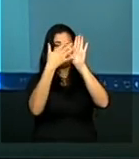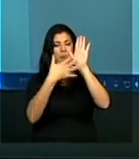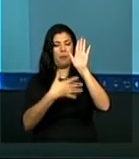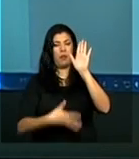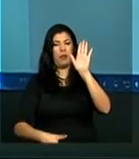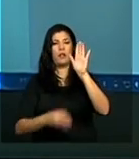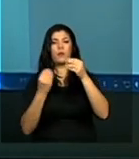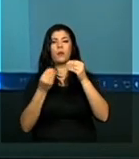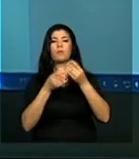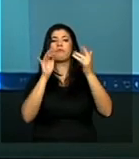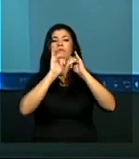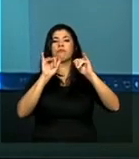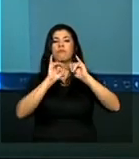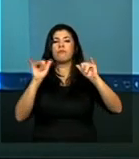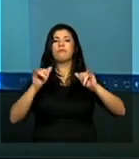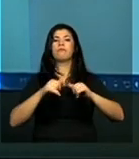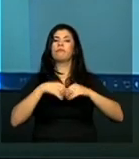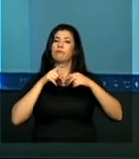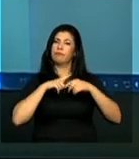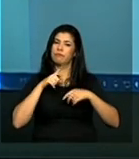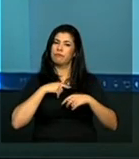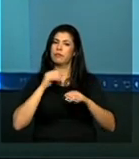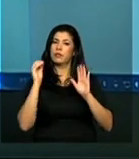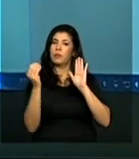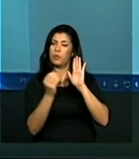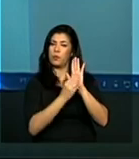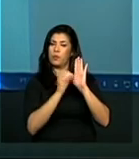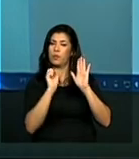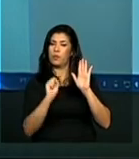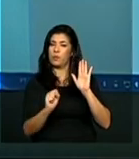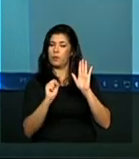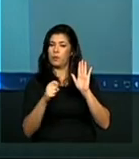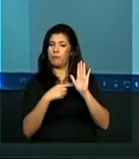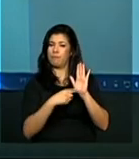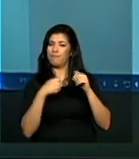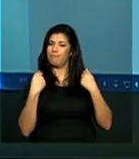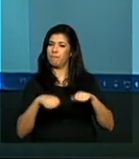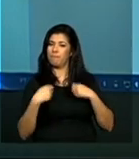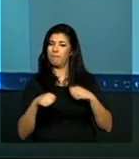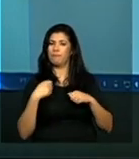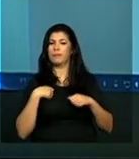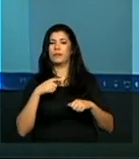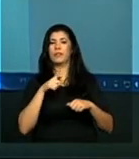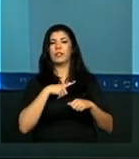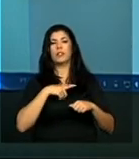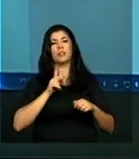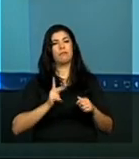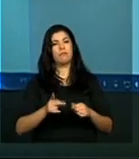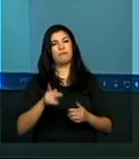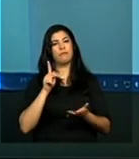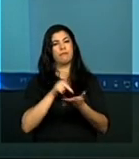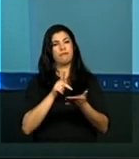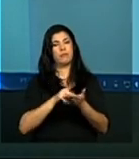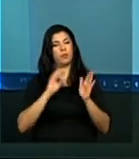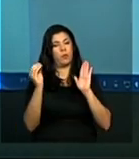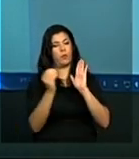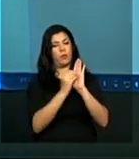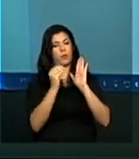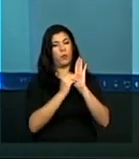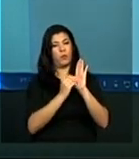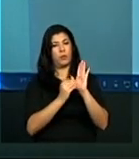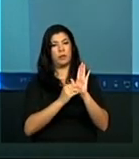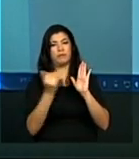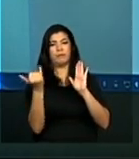comentadas. Esse também é um espaço que pode e deve ser alimentado continuamente.